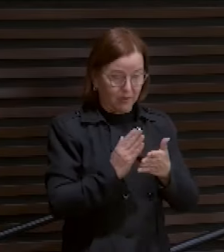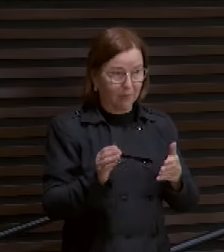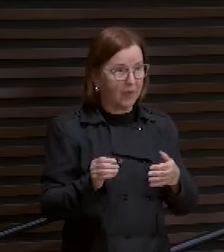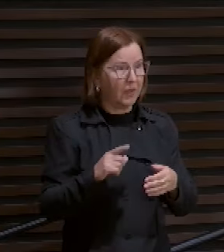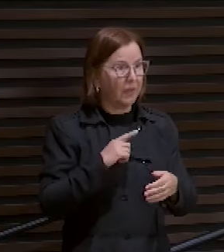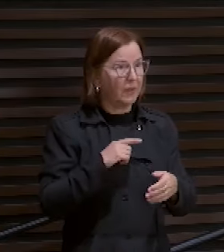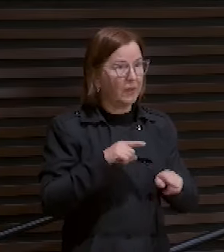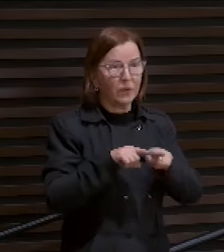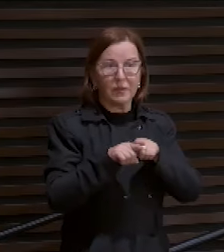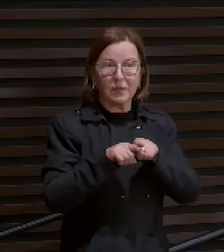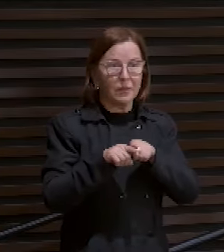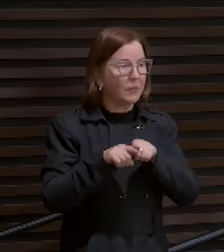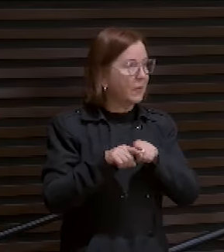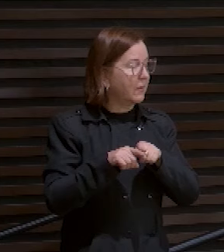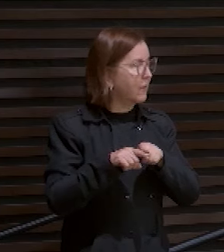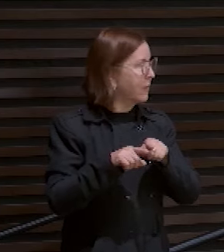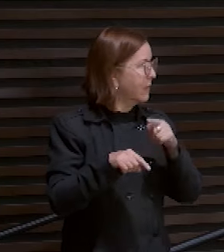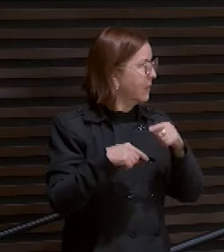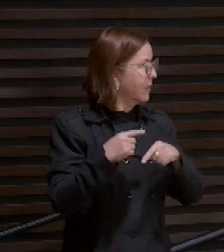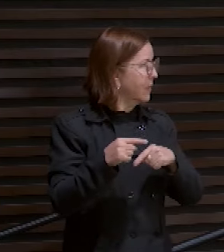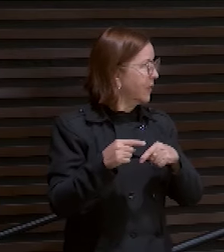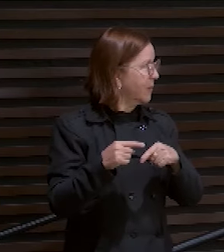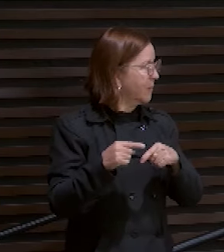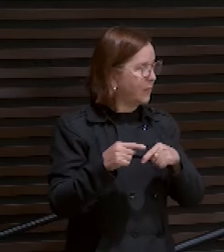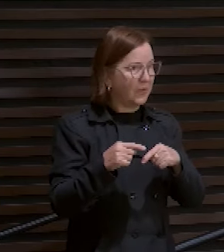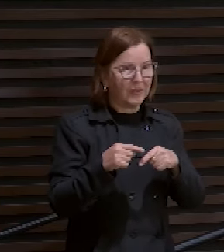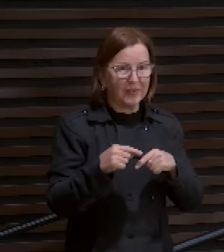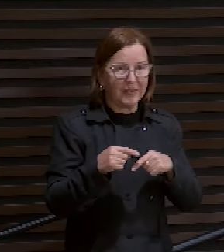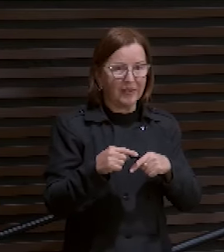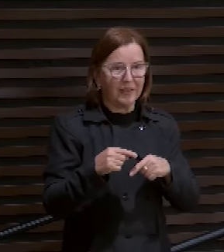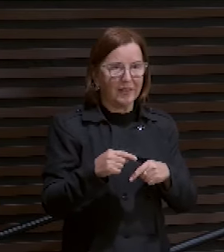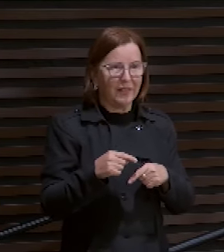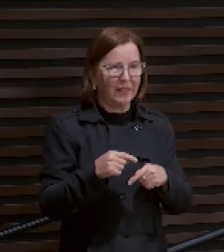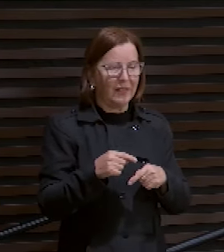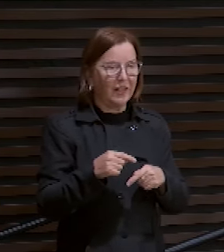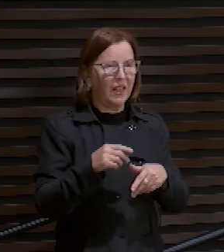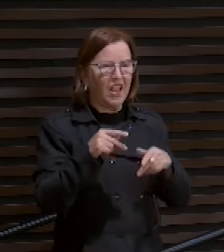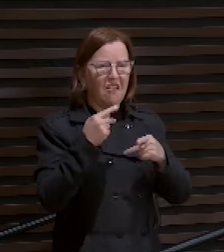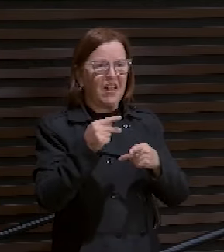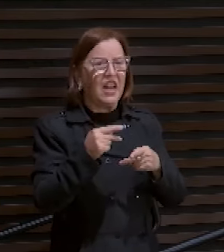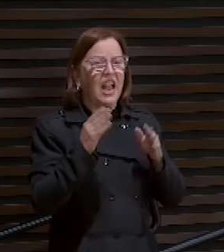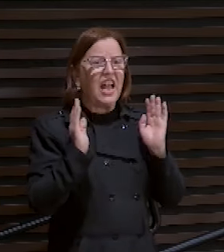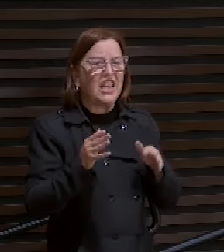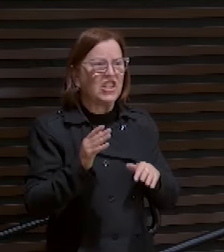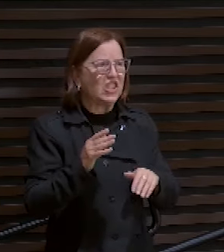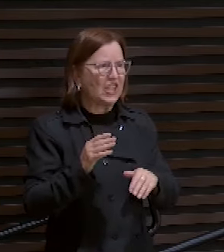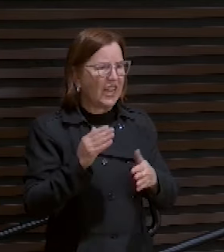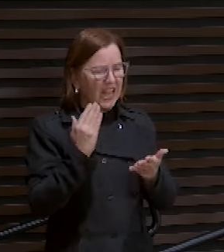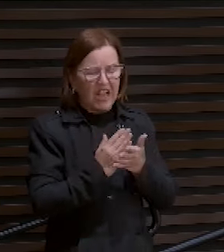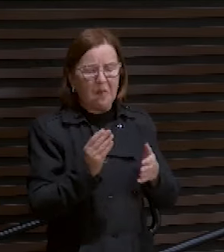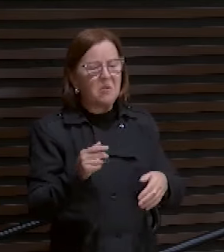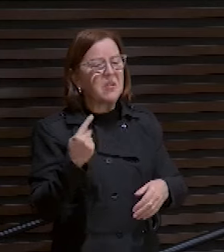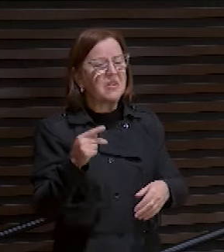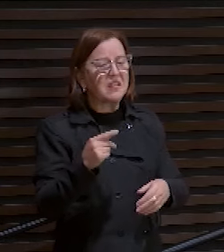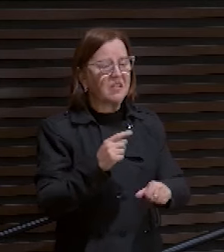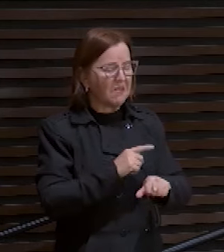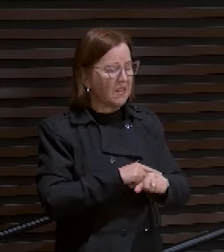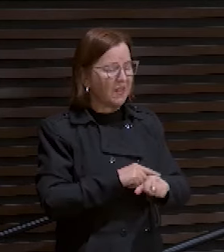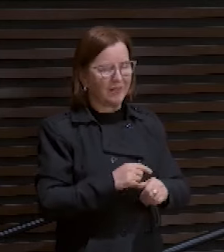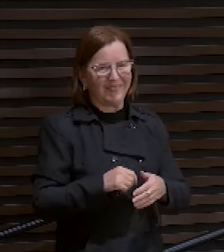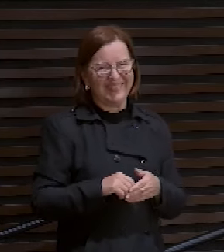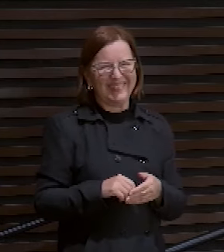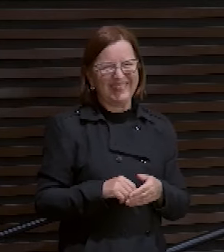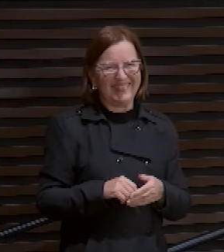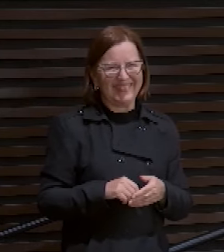irmãos aí que depois ele nota lá. Já deu corra, passou. Vamos pegar rapidinho aqui, antes dos cinquenta